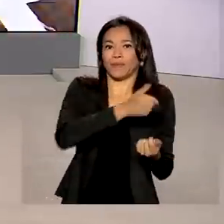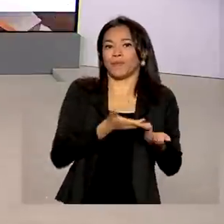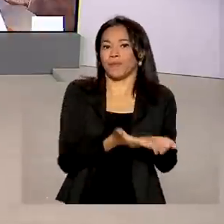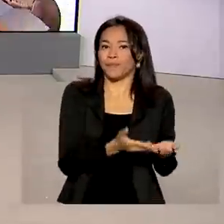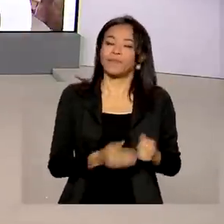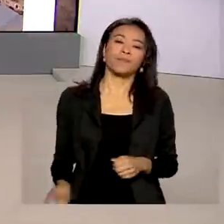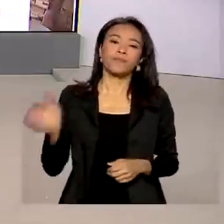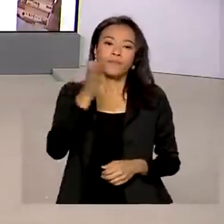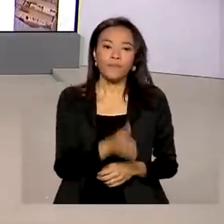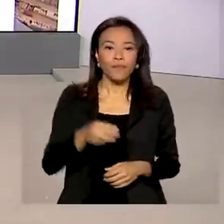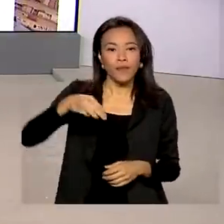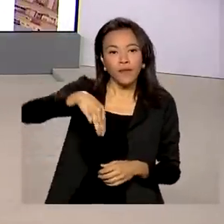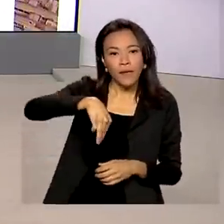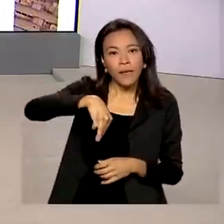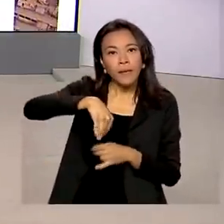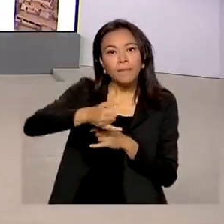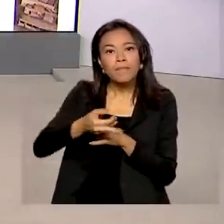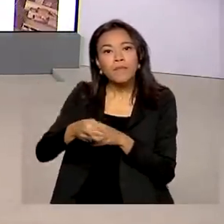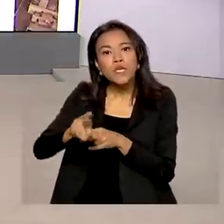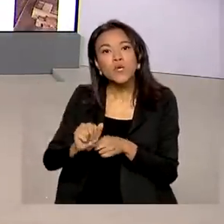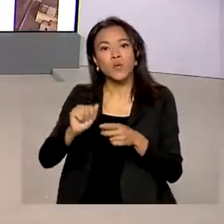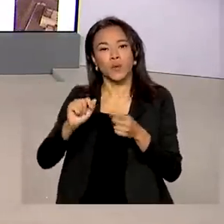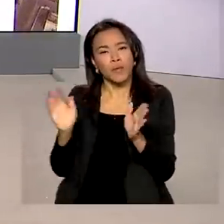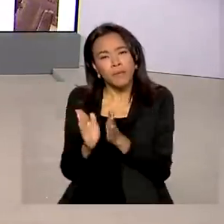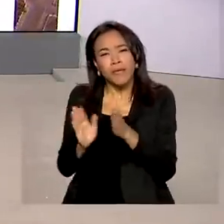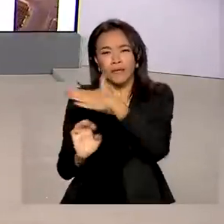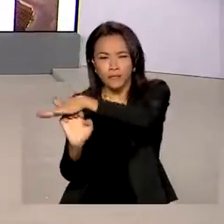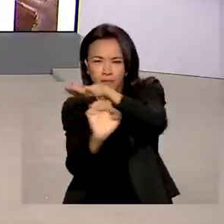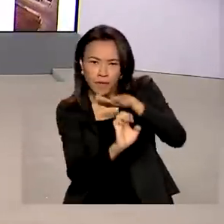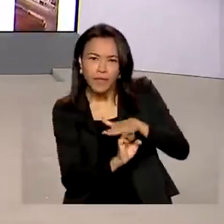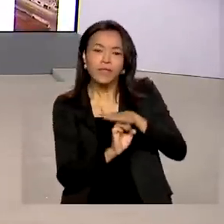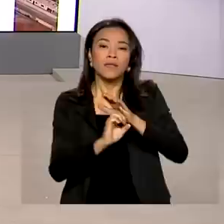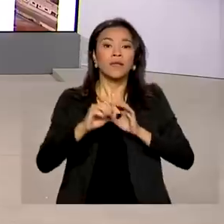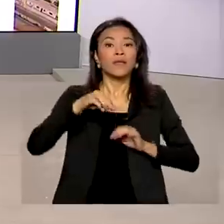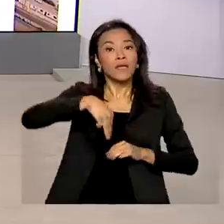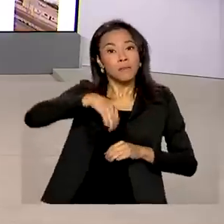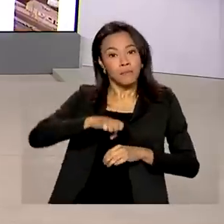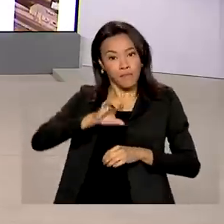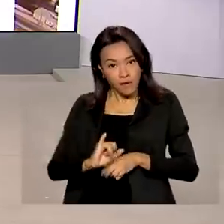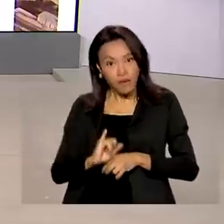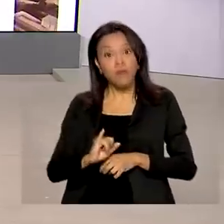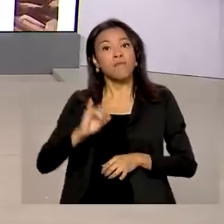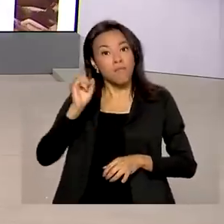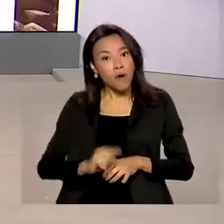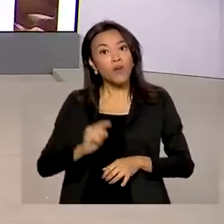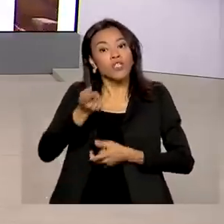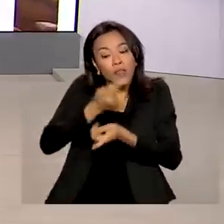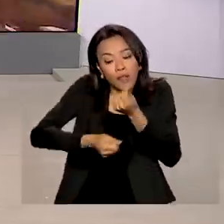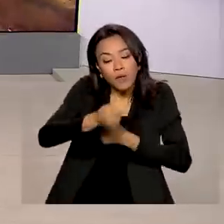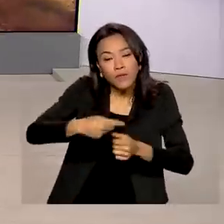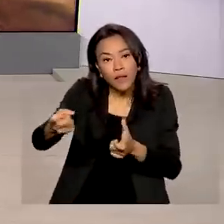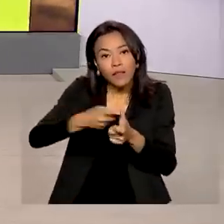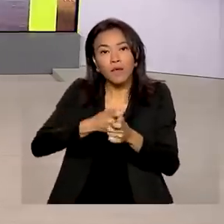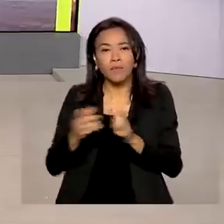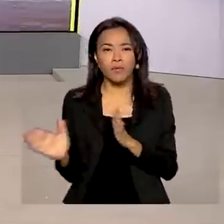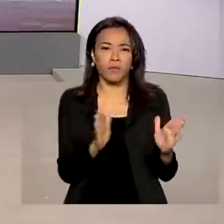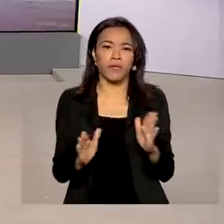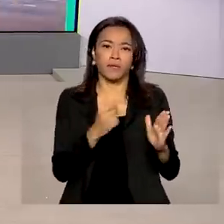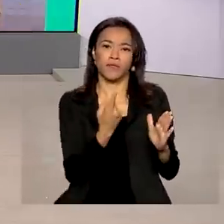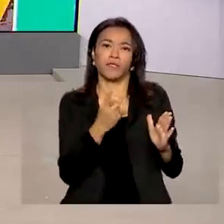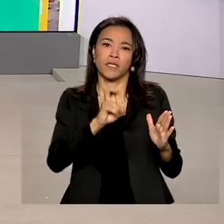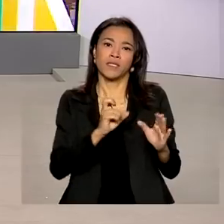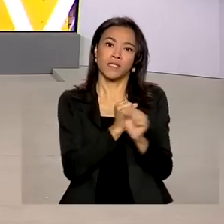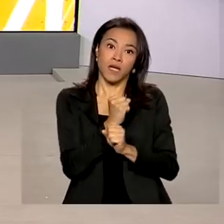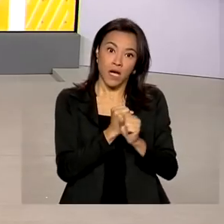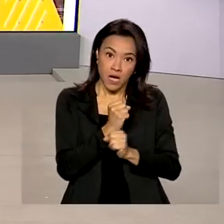Micro e pequenos empresários e microempreendedores individuais podem renegociar débitos por até 15 anos com descontos de